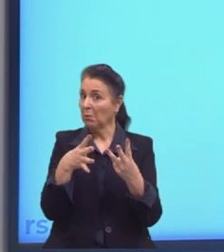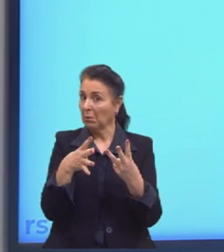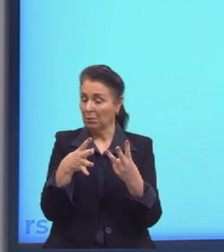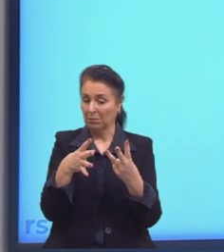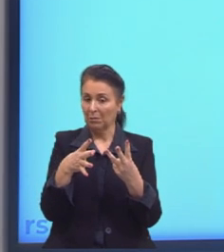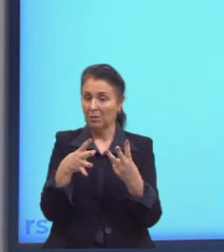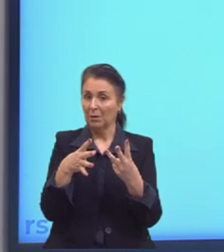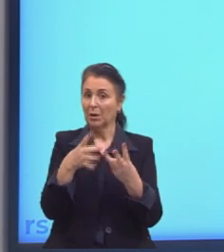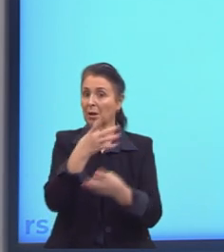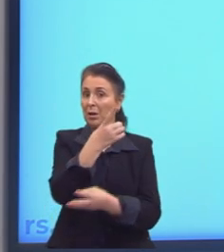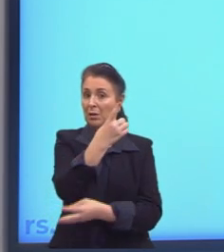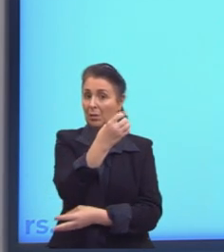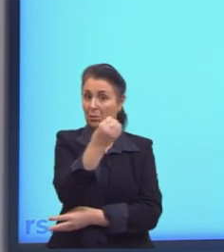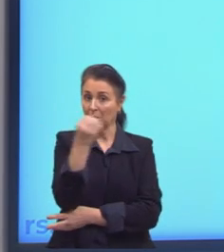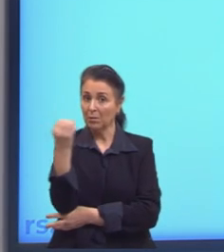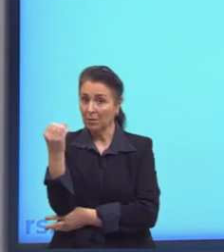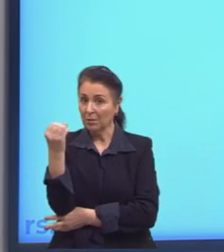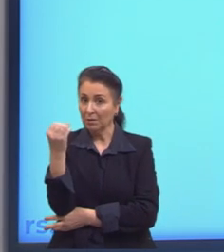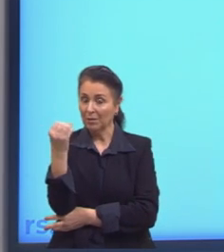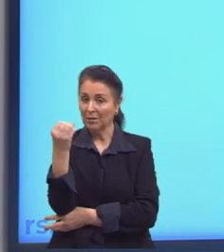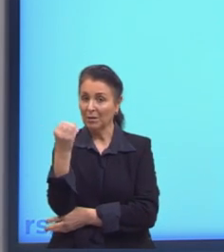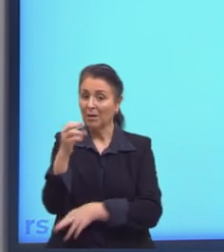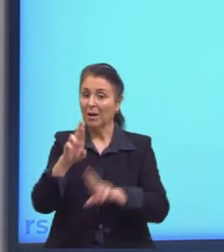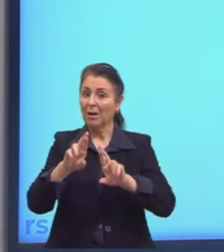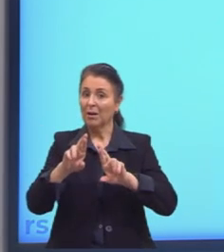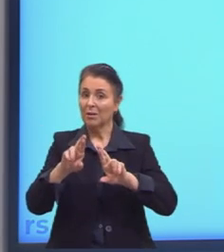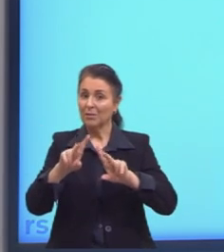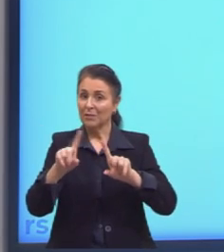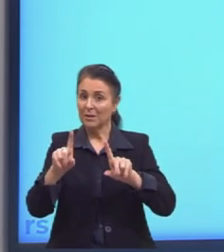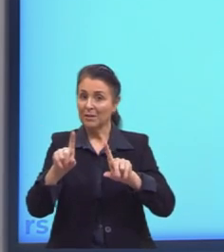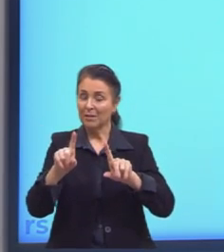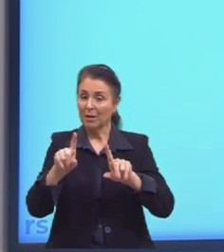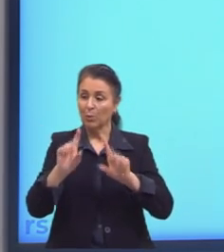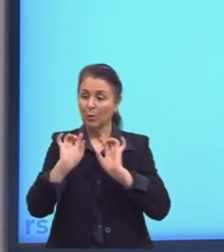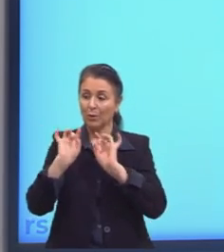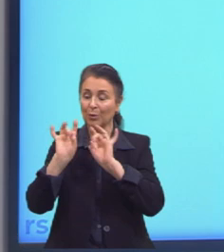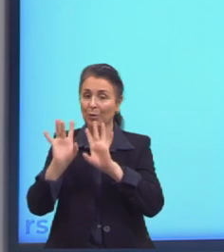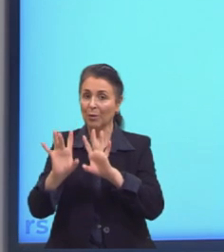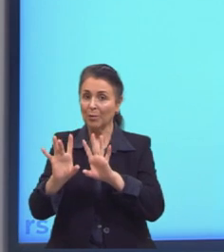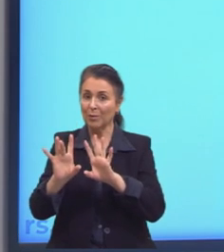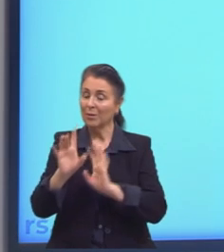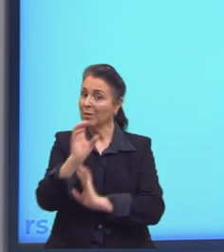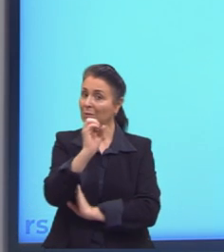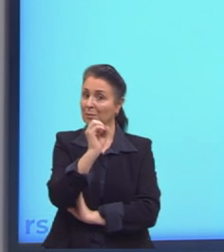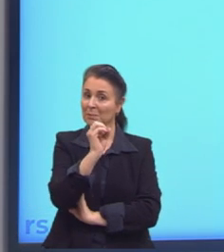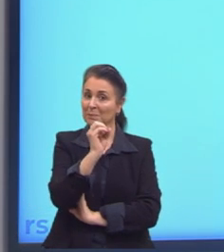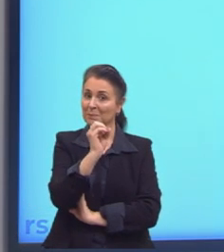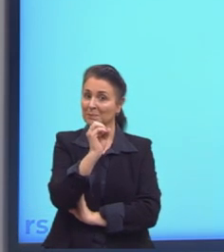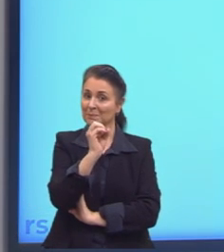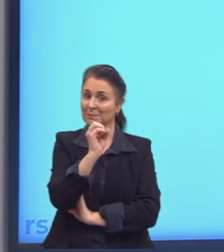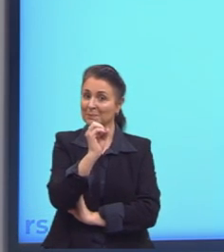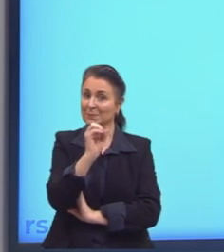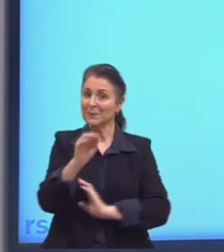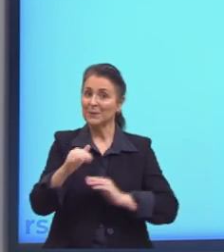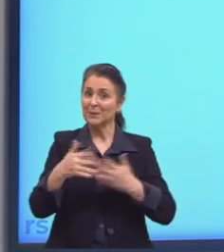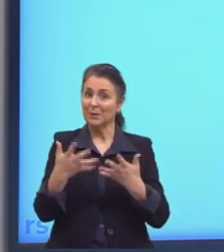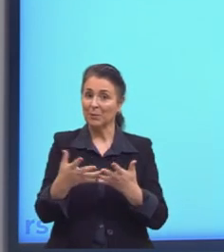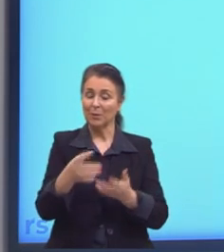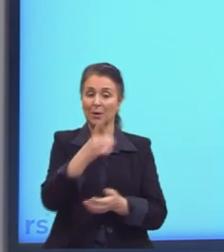de alunos? Bom, a diferença desses valores, o que sobrar é o antígeno B. Nesse caso aqui,